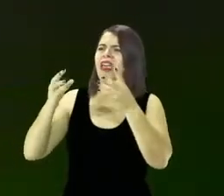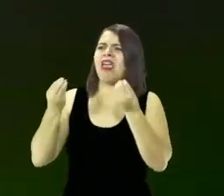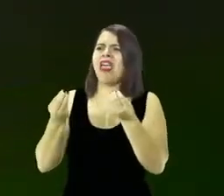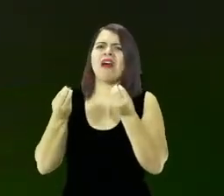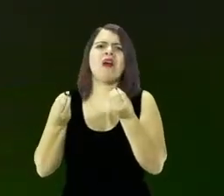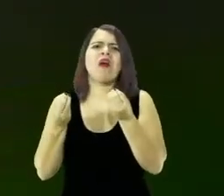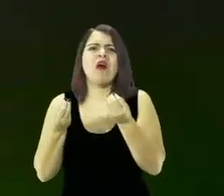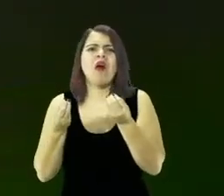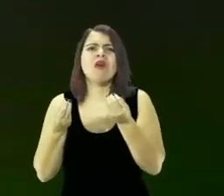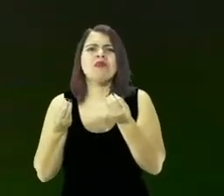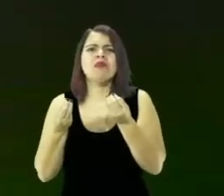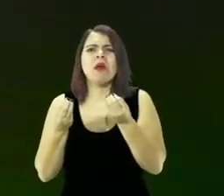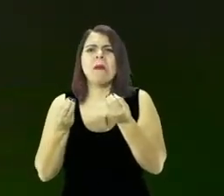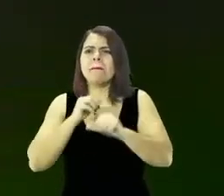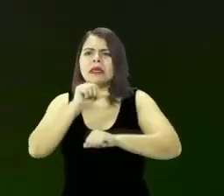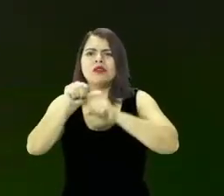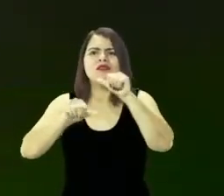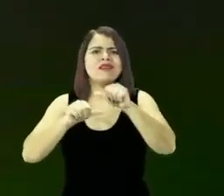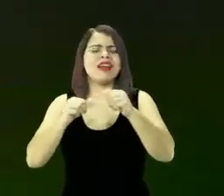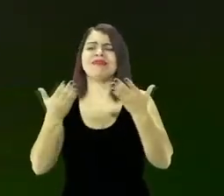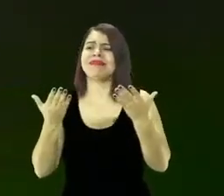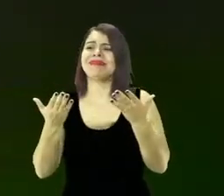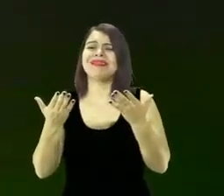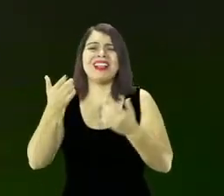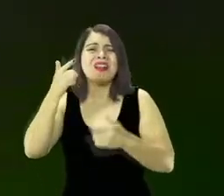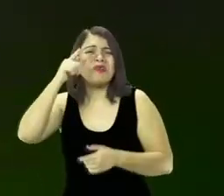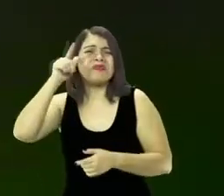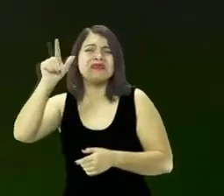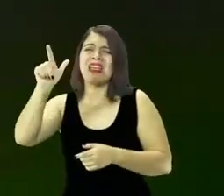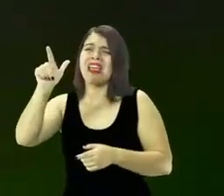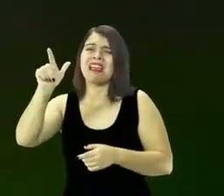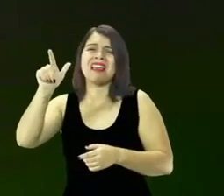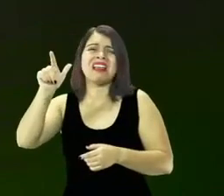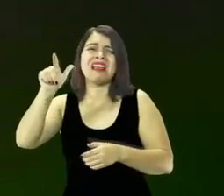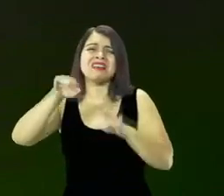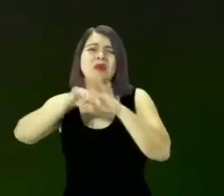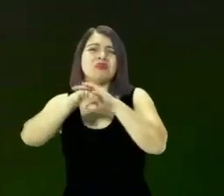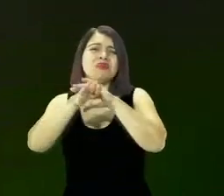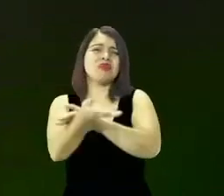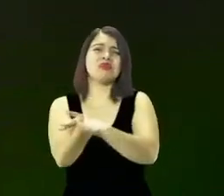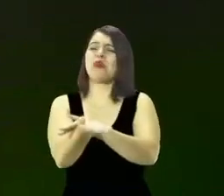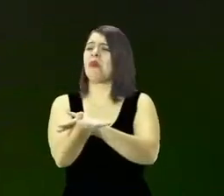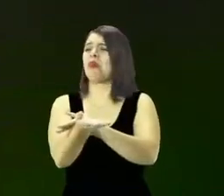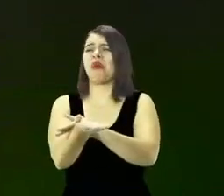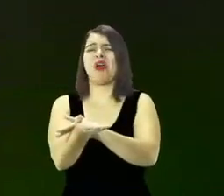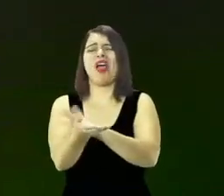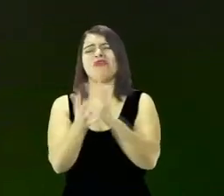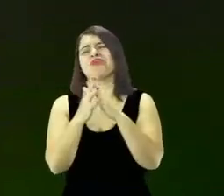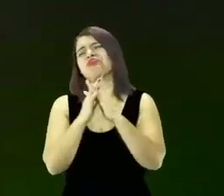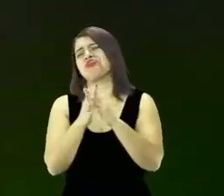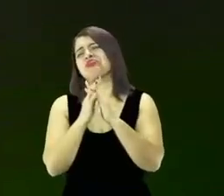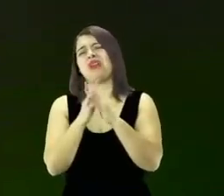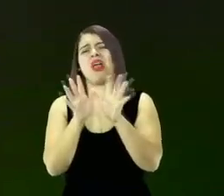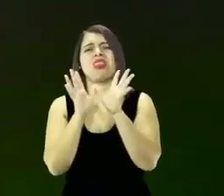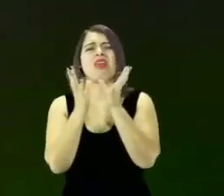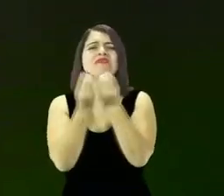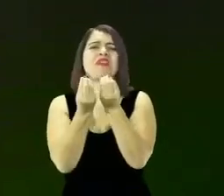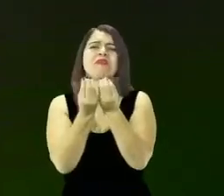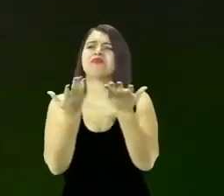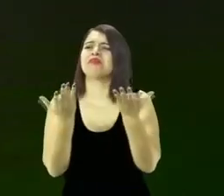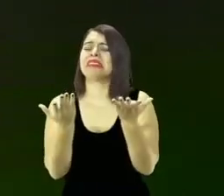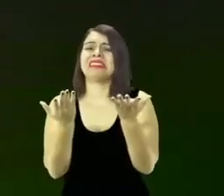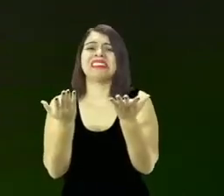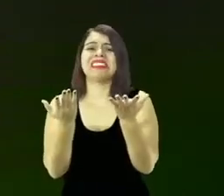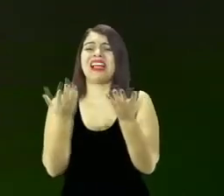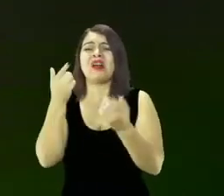avançar. Ela nem consegue, para ela já estar acostumada com aquele nível de conflito. Ela não consegue avançar, ela não consegue